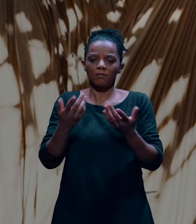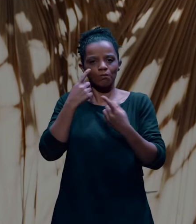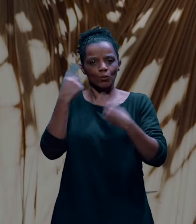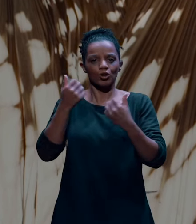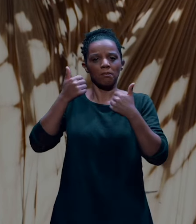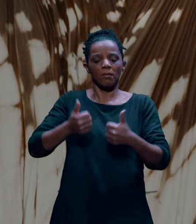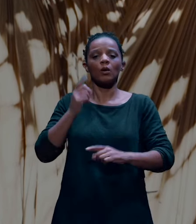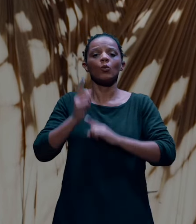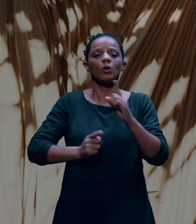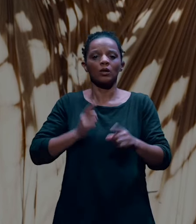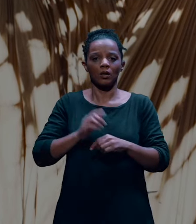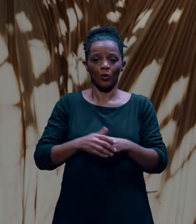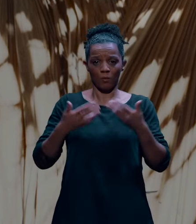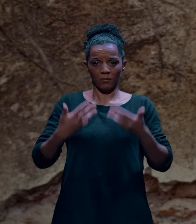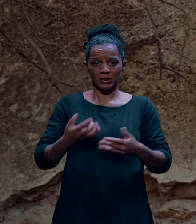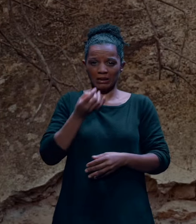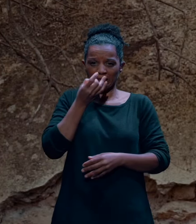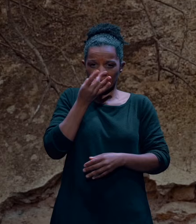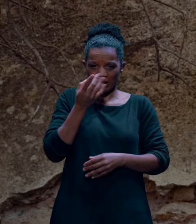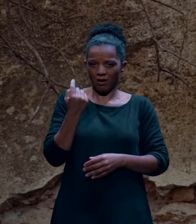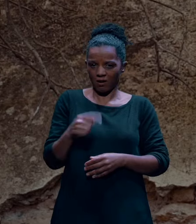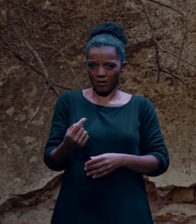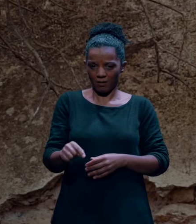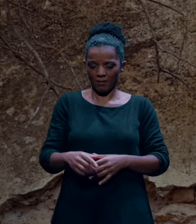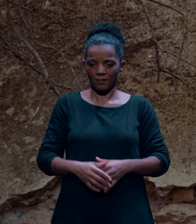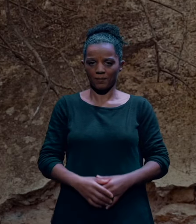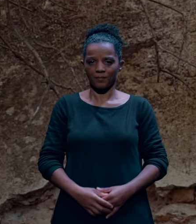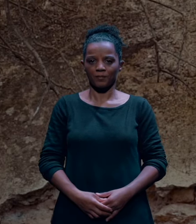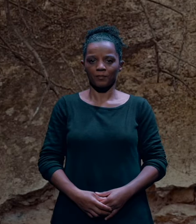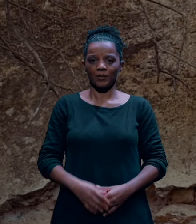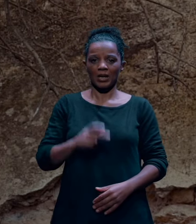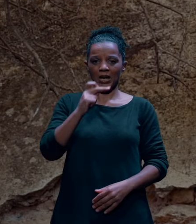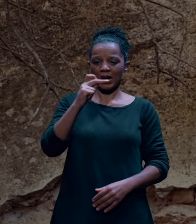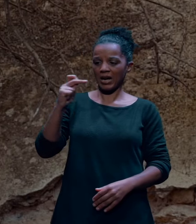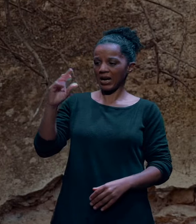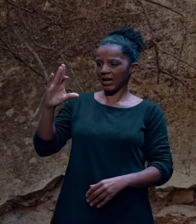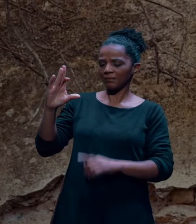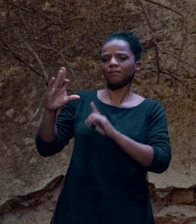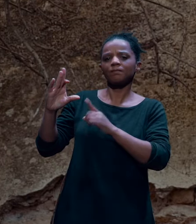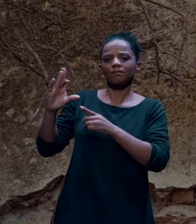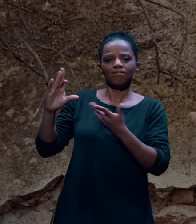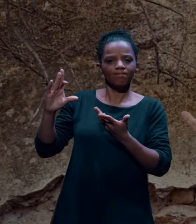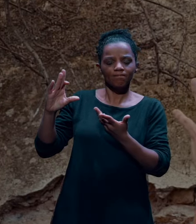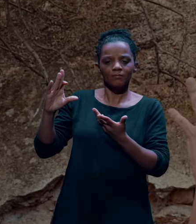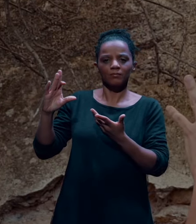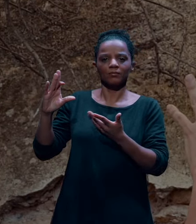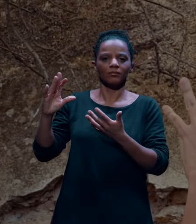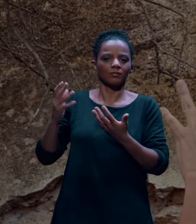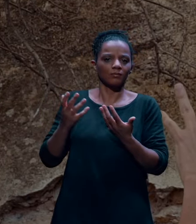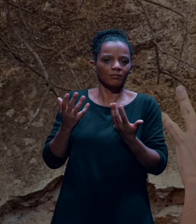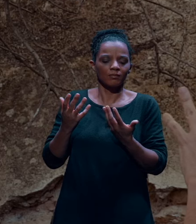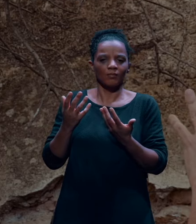bem a fragilidade do presente. O A A tem